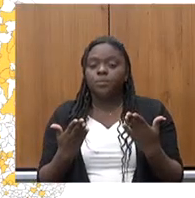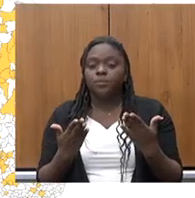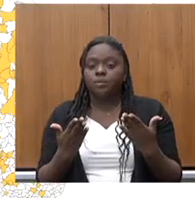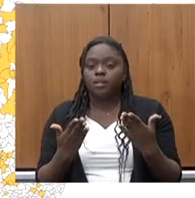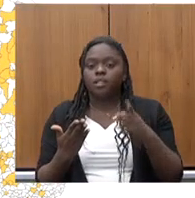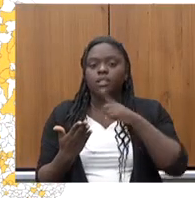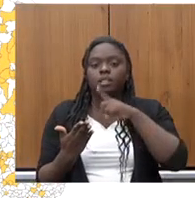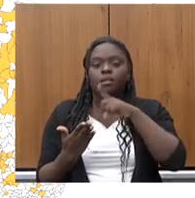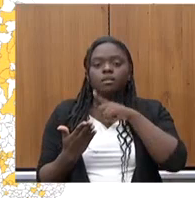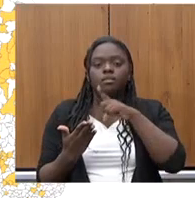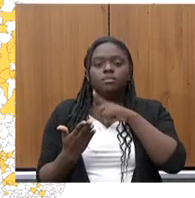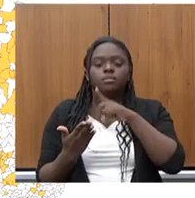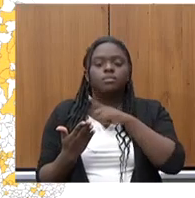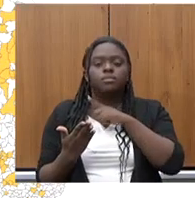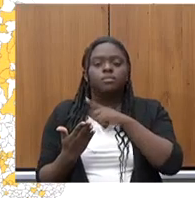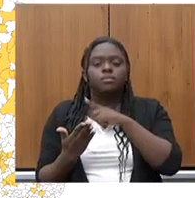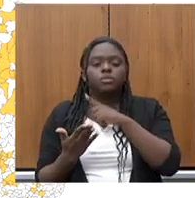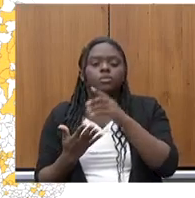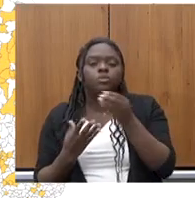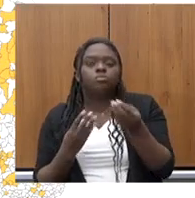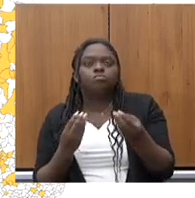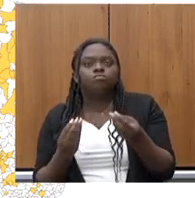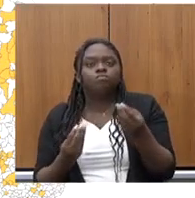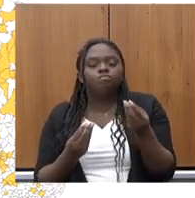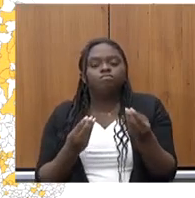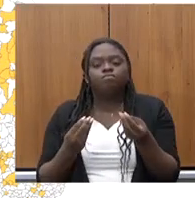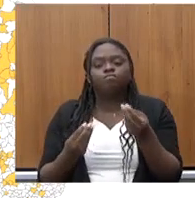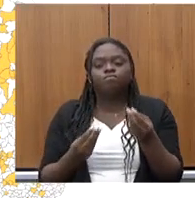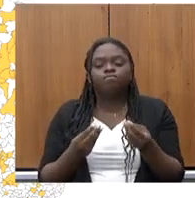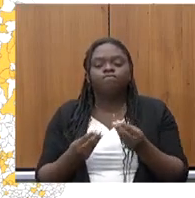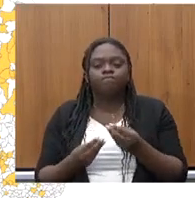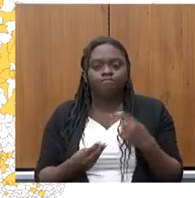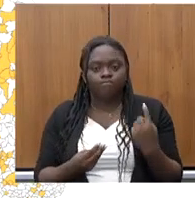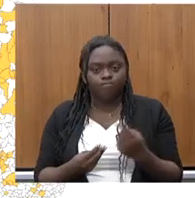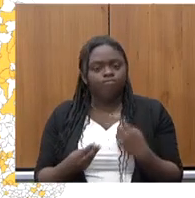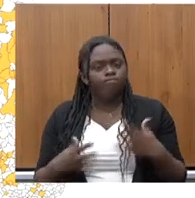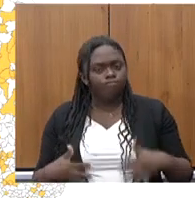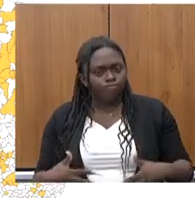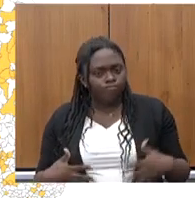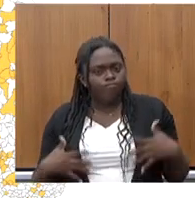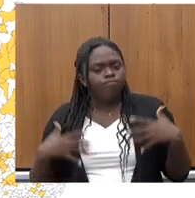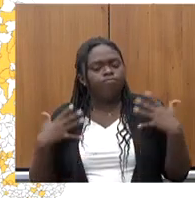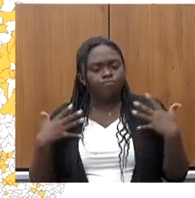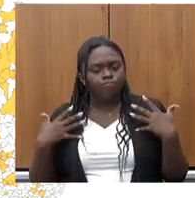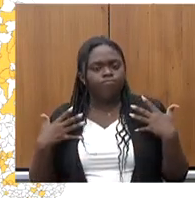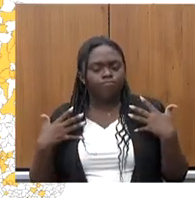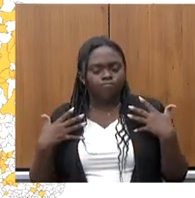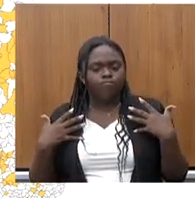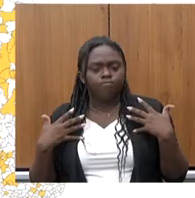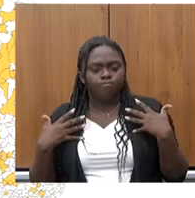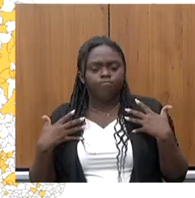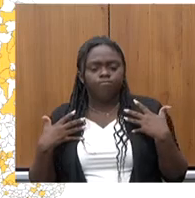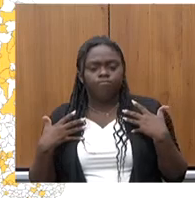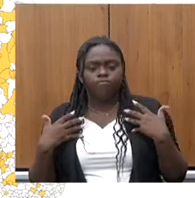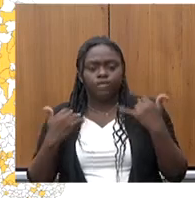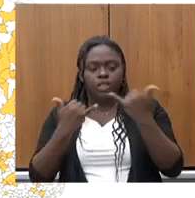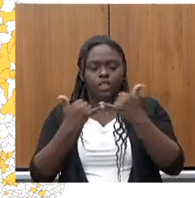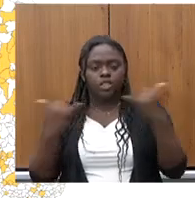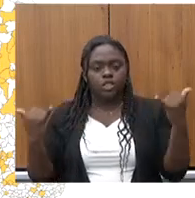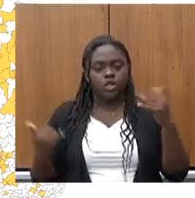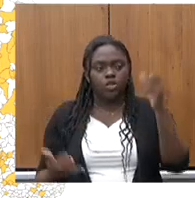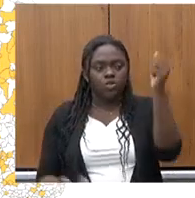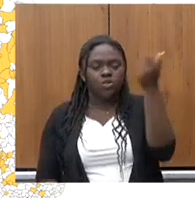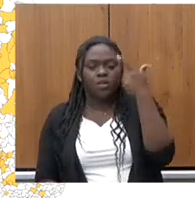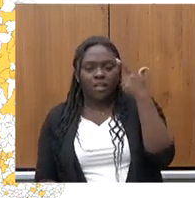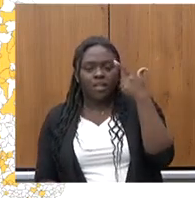com uma... Podemos nos orgulhar muito dos investimentos atraídos em energia solar. São